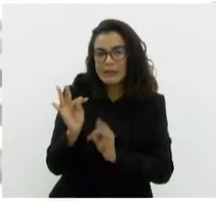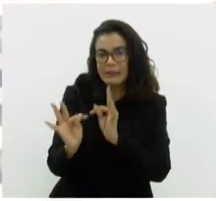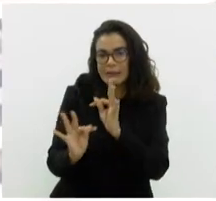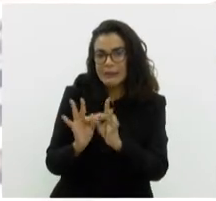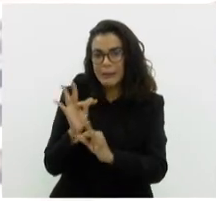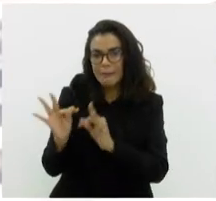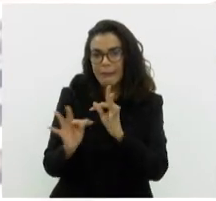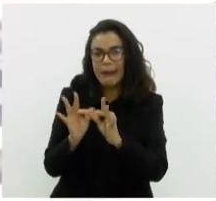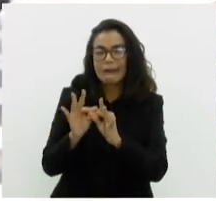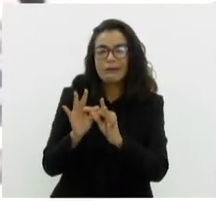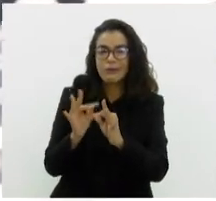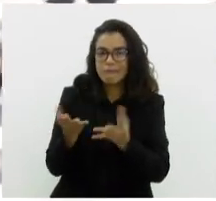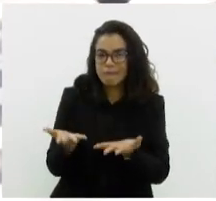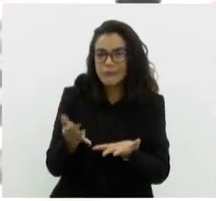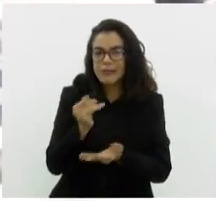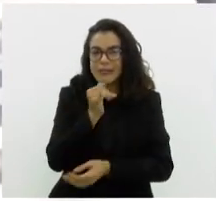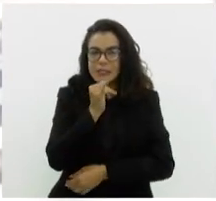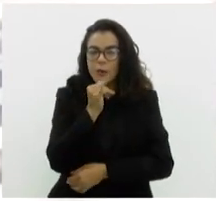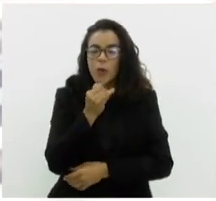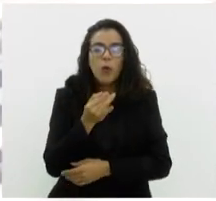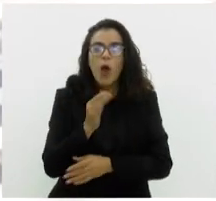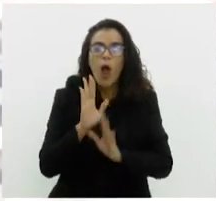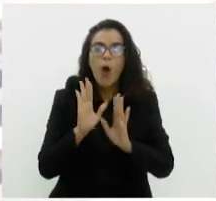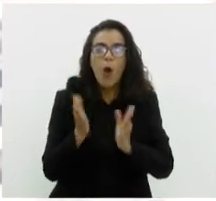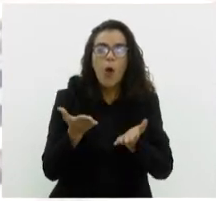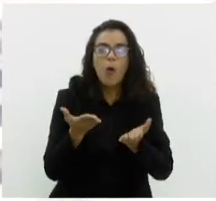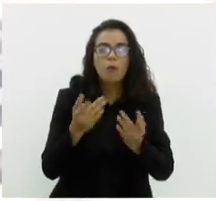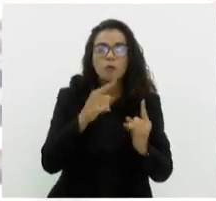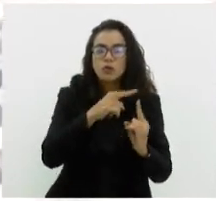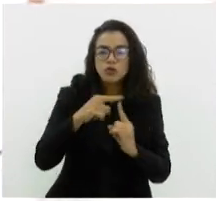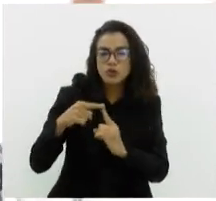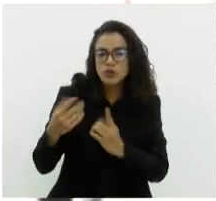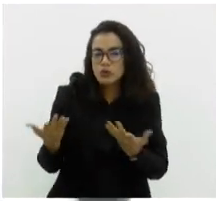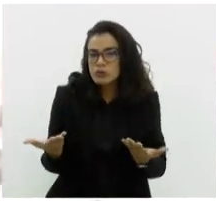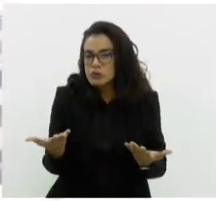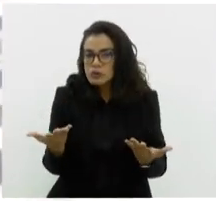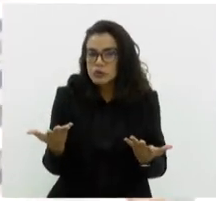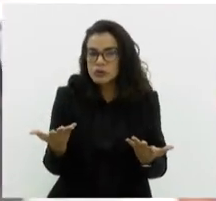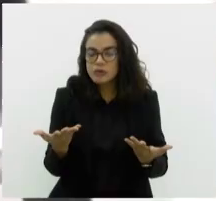forma incorreta, quais são as causas para o nosso corpo por conta dessa doença?